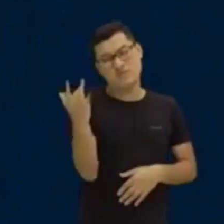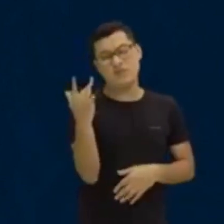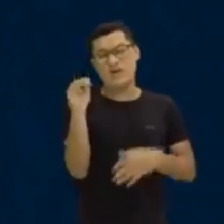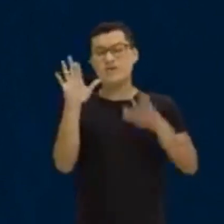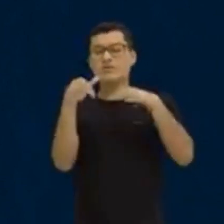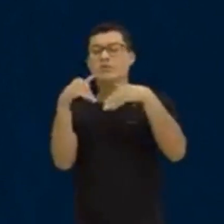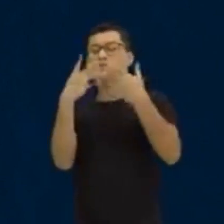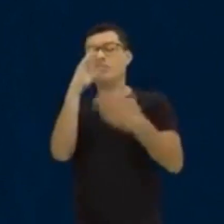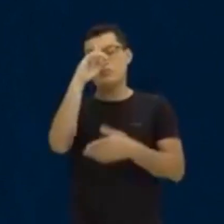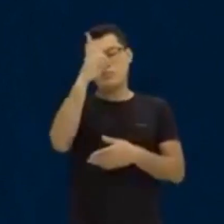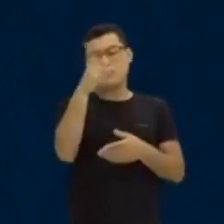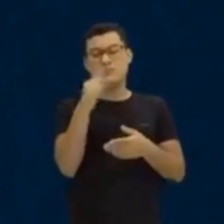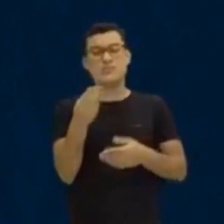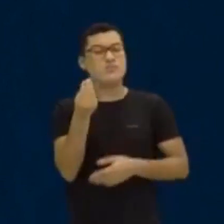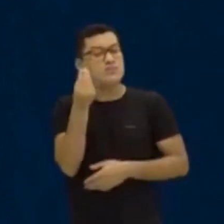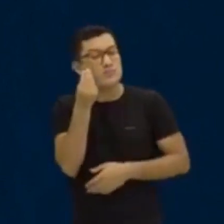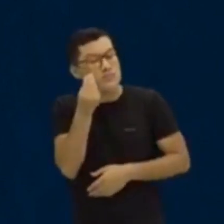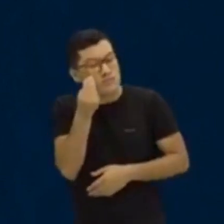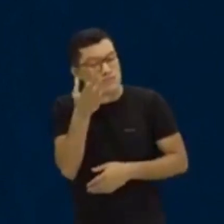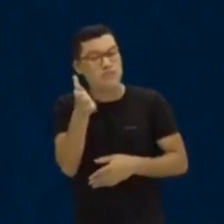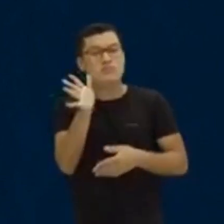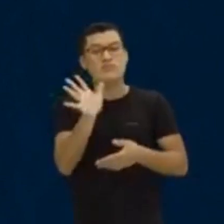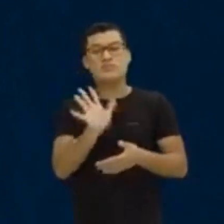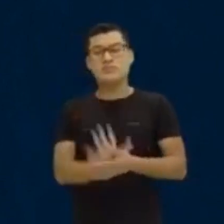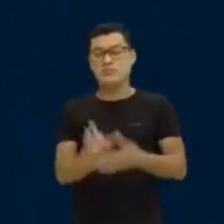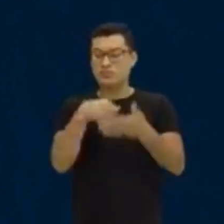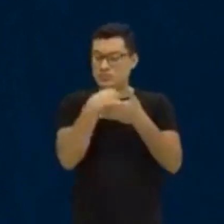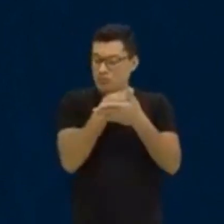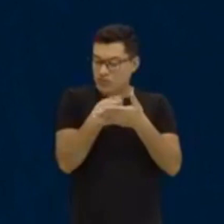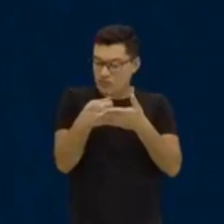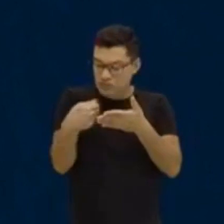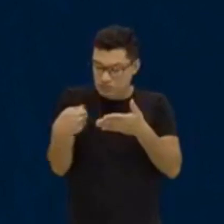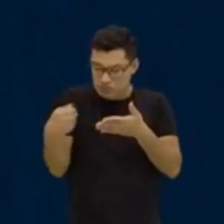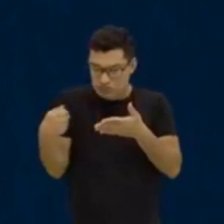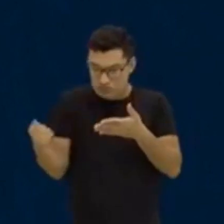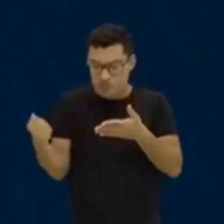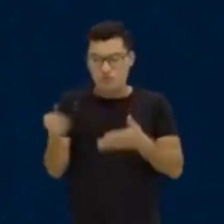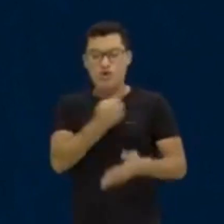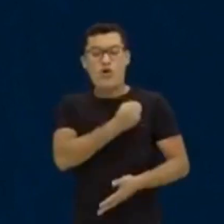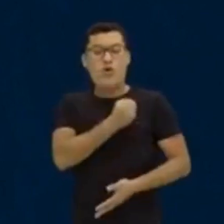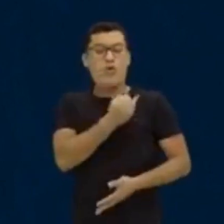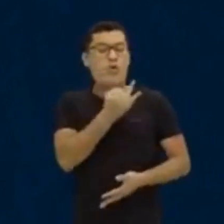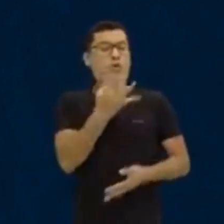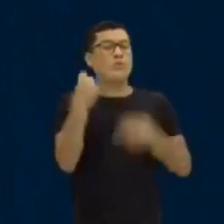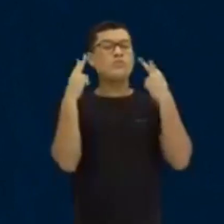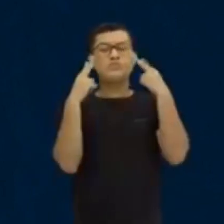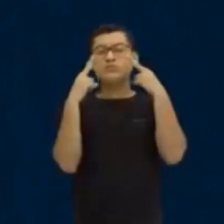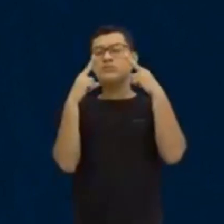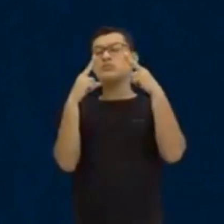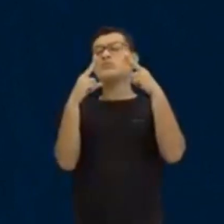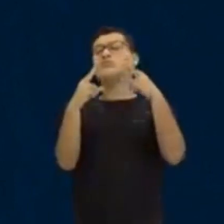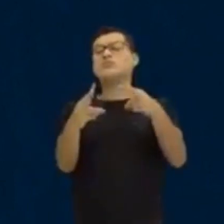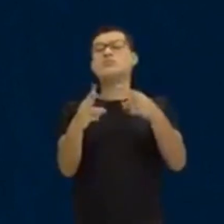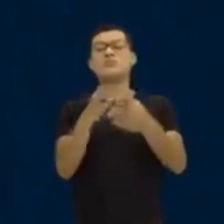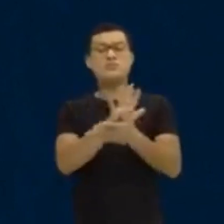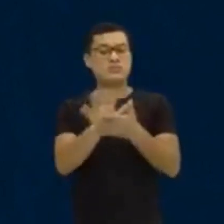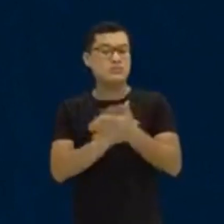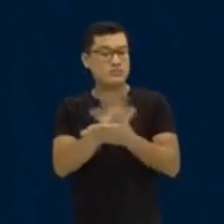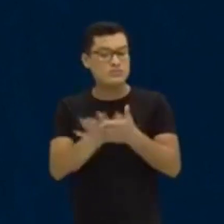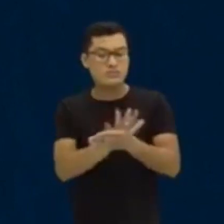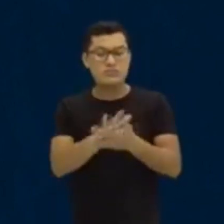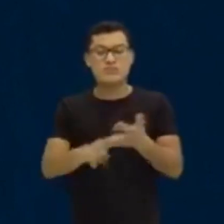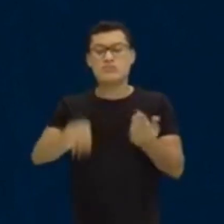ideia? Presta muita atenção. Eu vou escrever o número que está aparecendo aí, o número decimal, sem a vírgula.